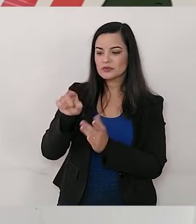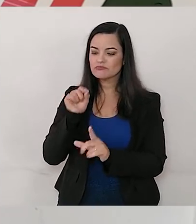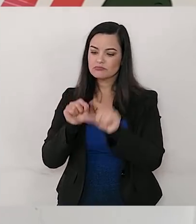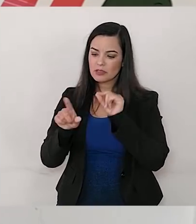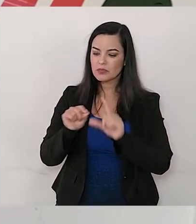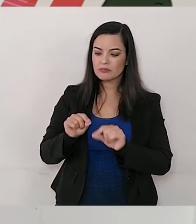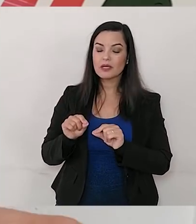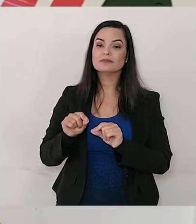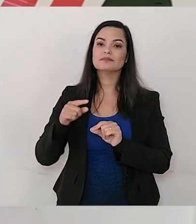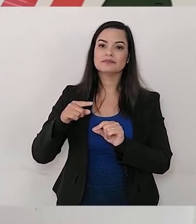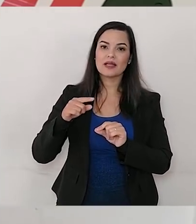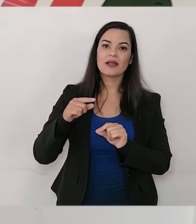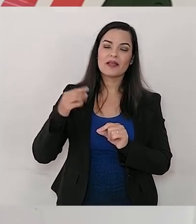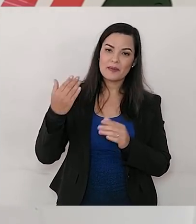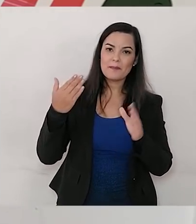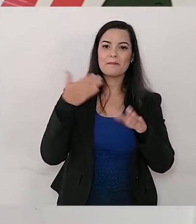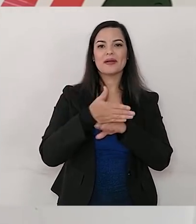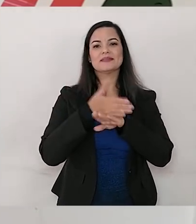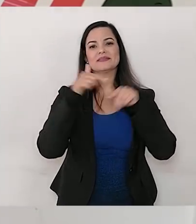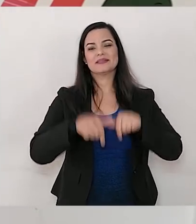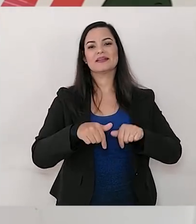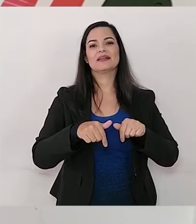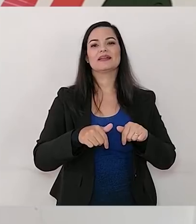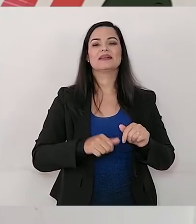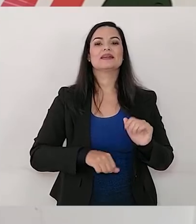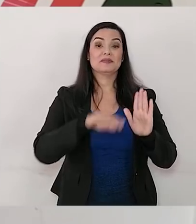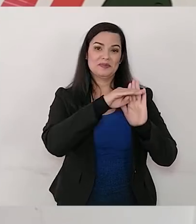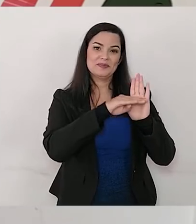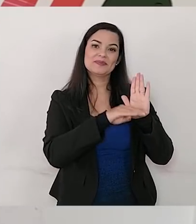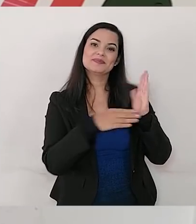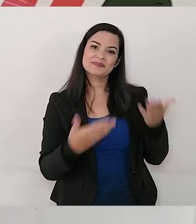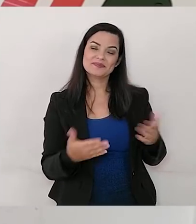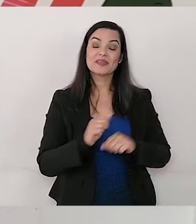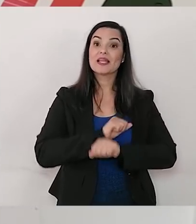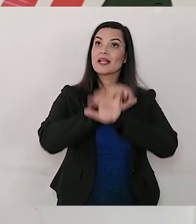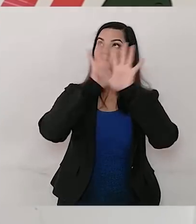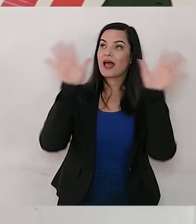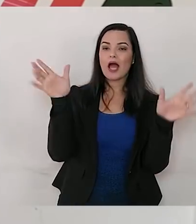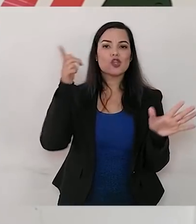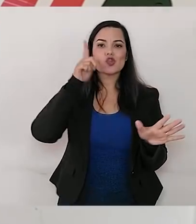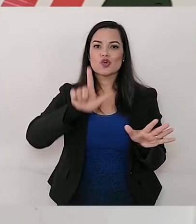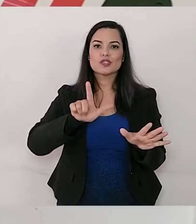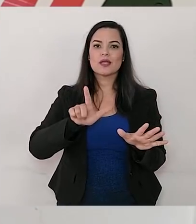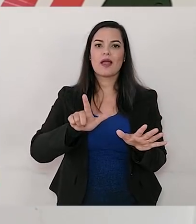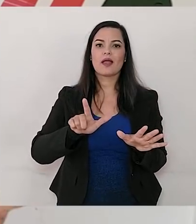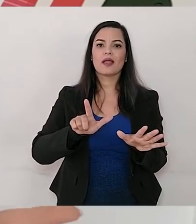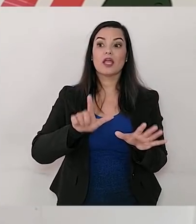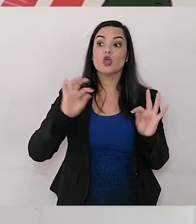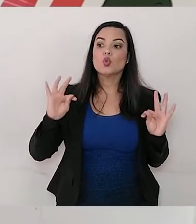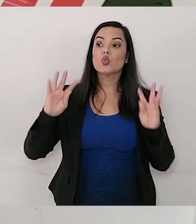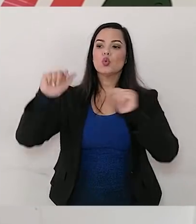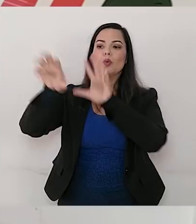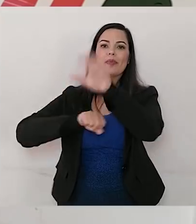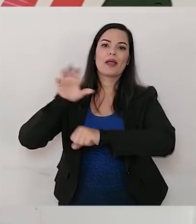e elas vão fazer parte aqui do nosso programa. É claro, turminha, que não dá para o tempo que